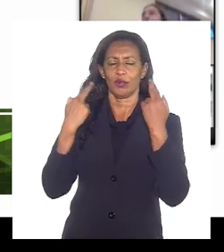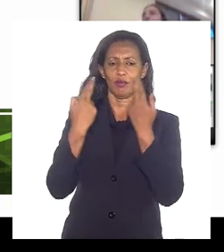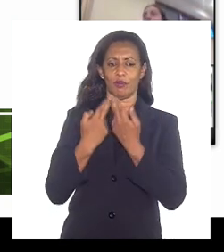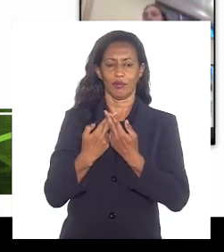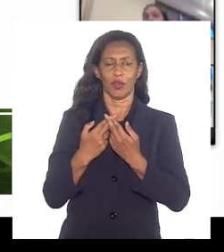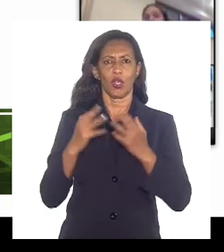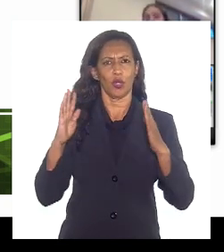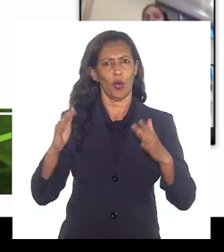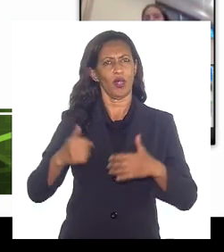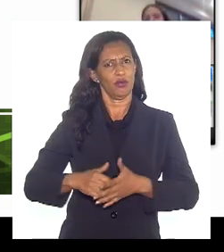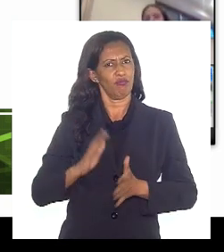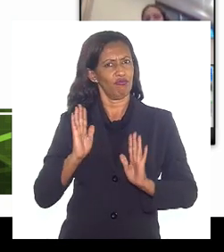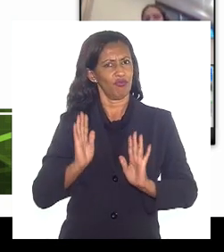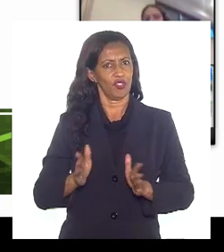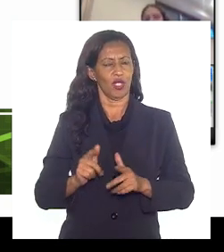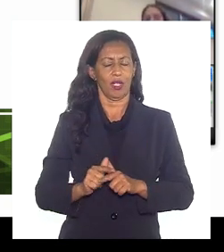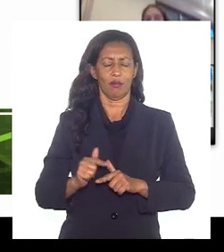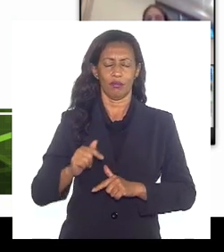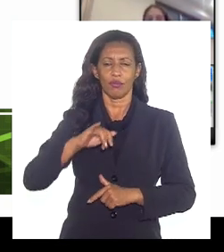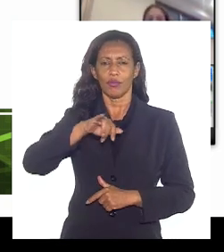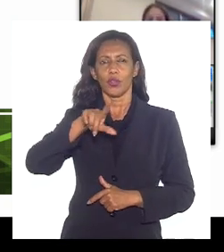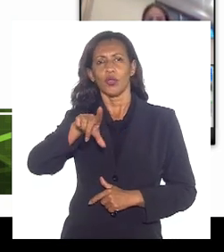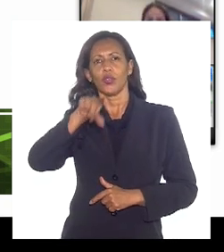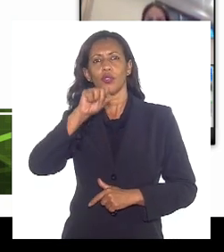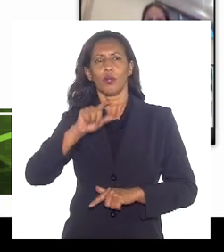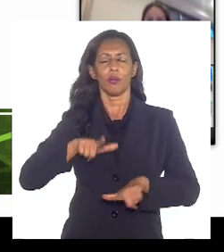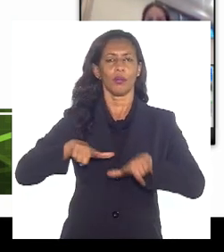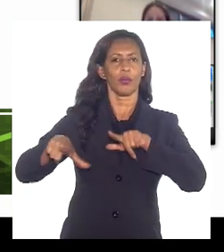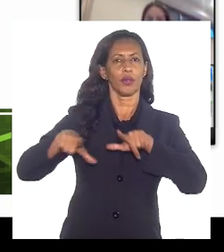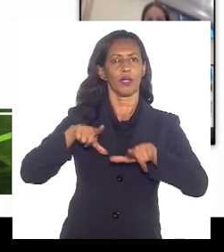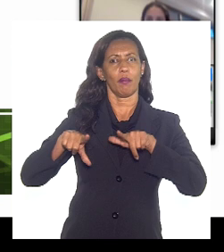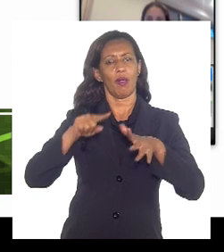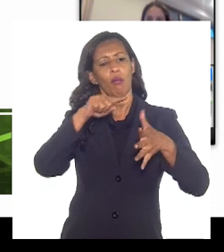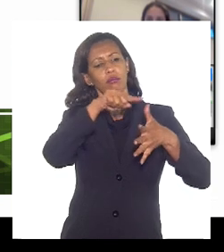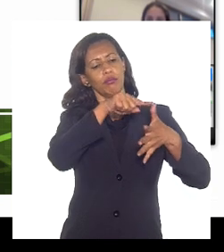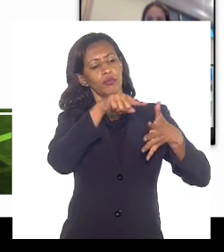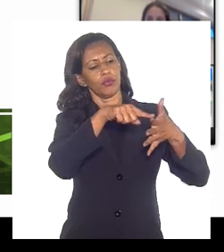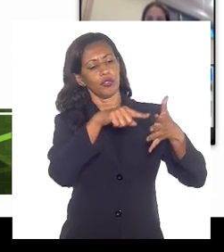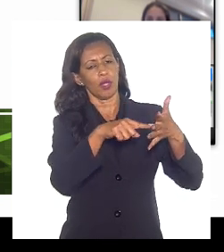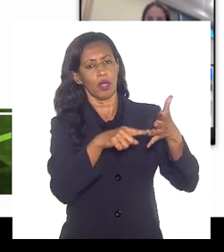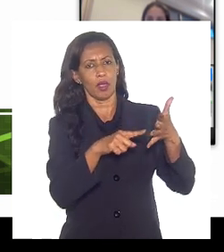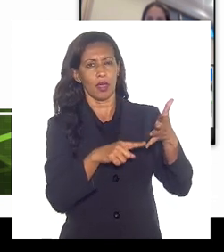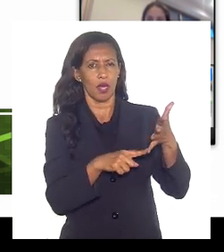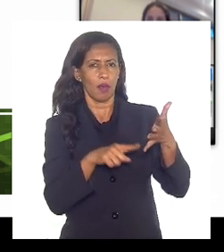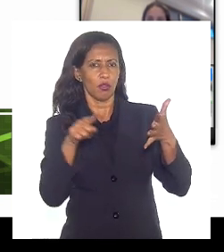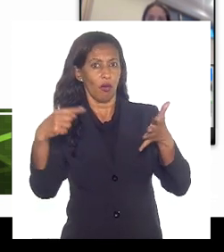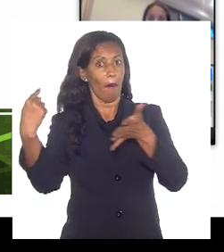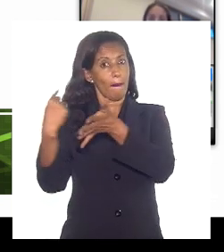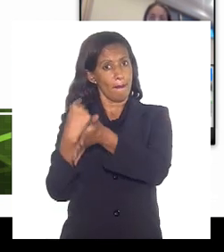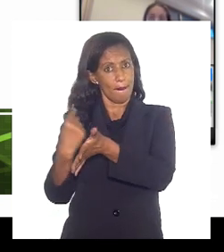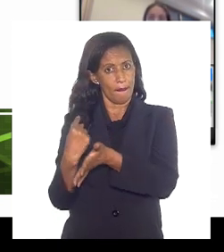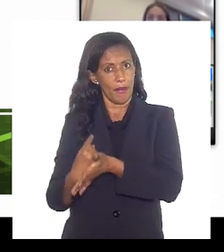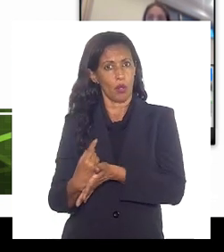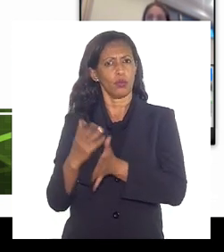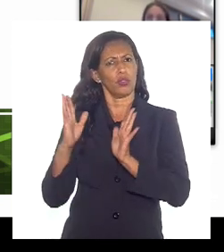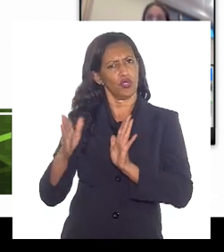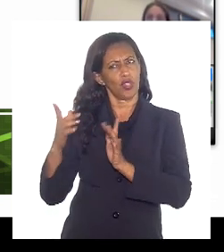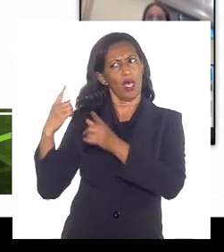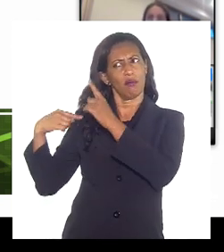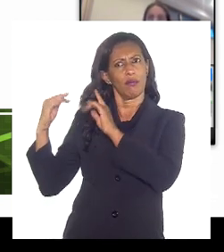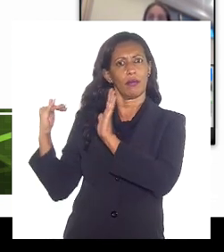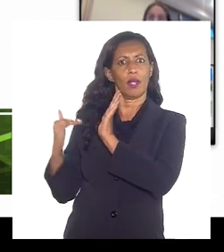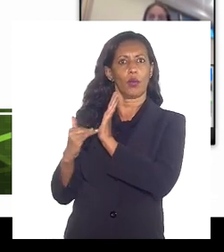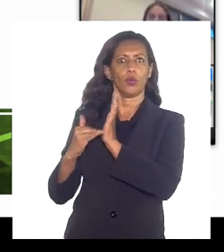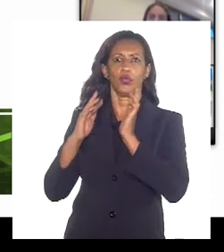nós fizemos, optamos por trabalhar alguns quesitos que nos foram apresentados pelos senhores e senhoras na última